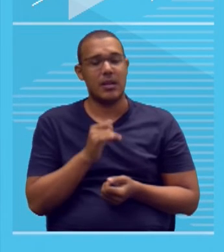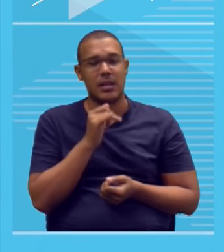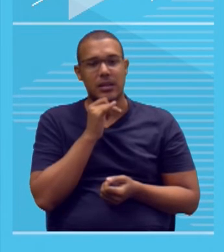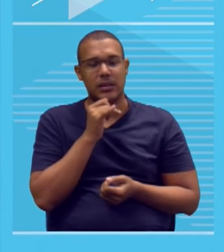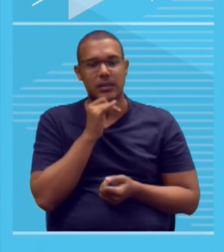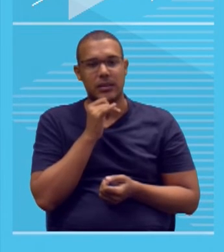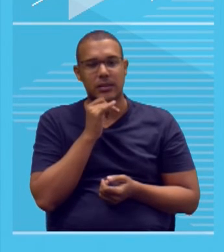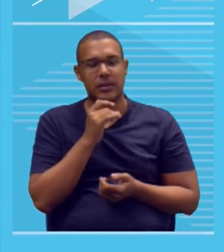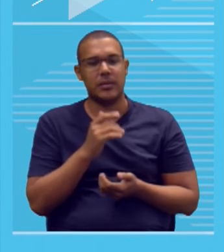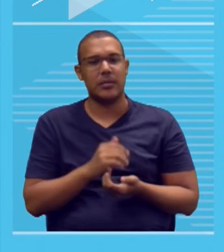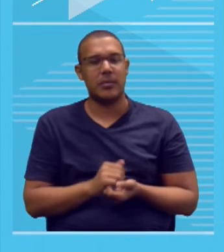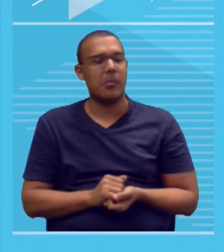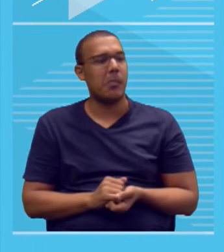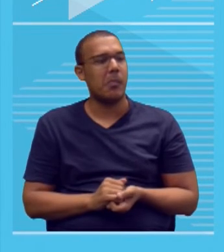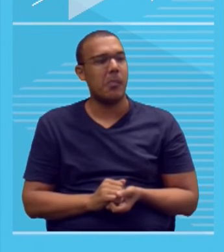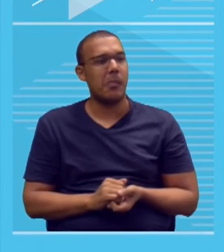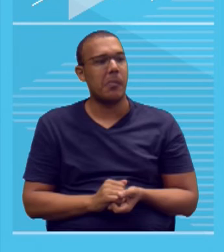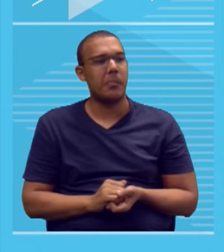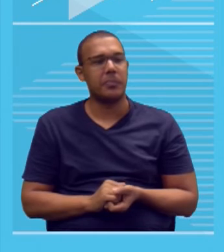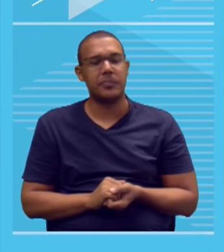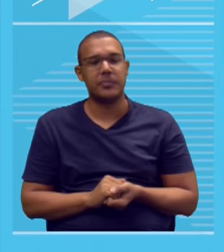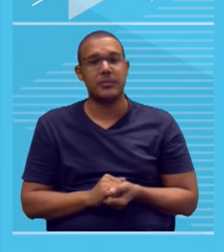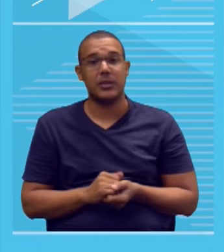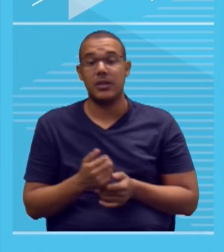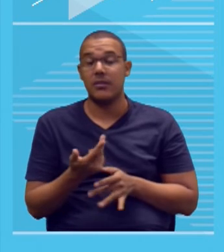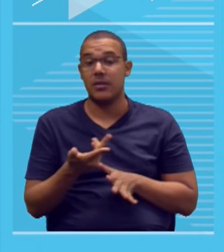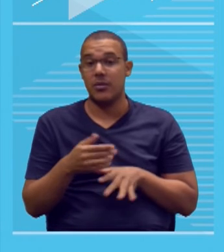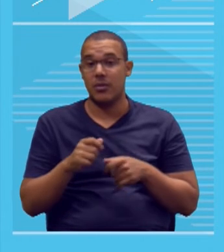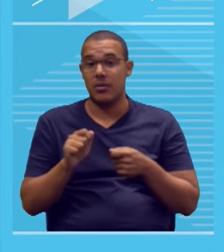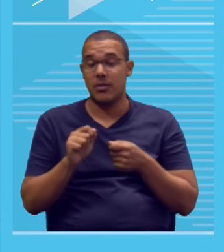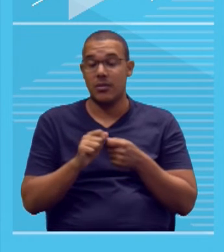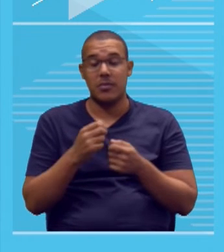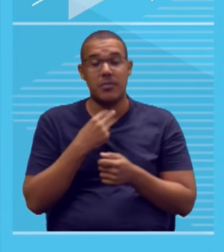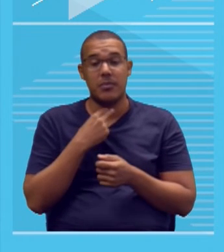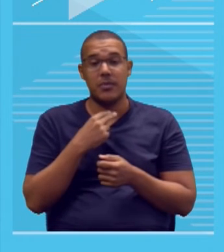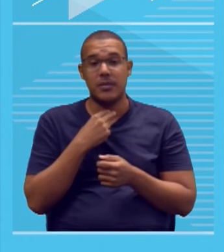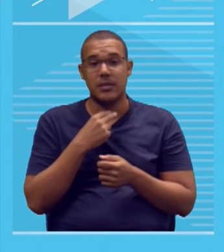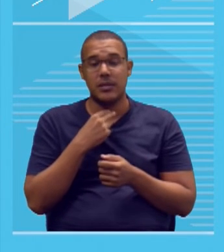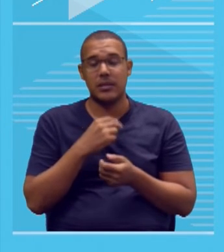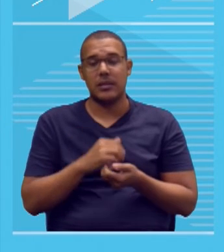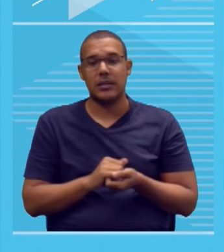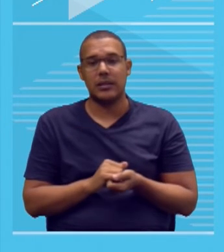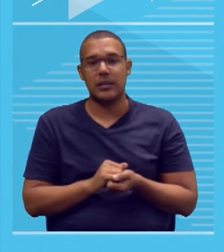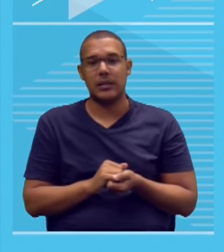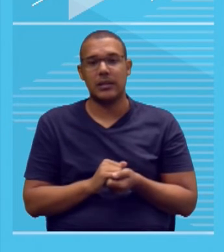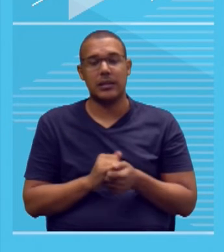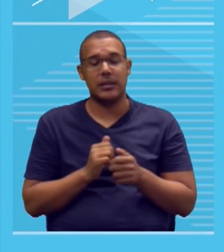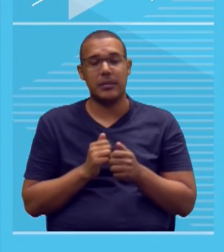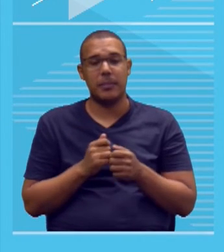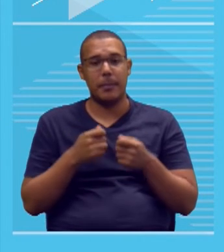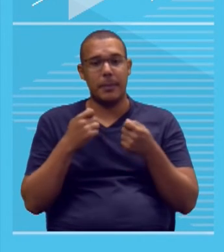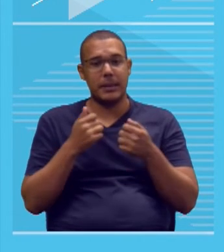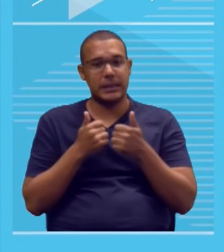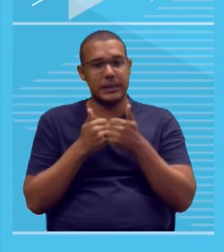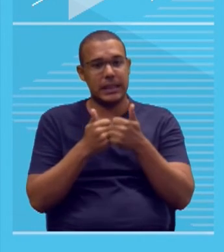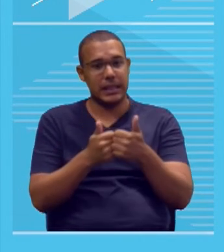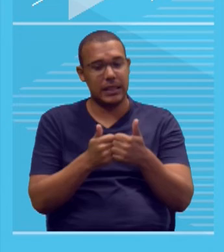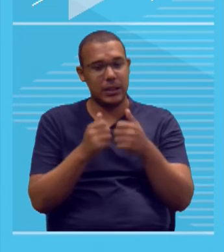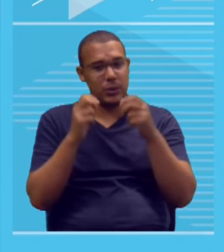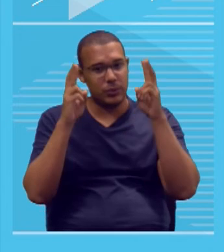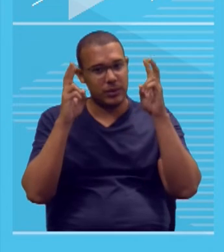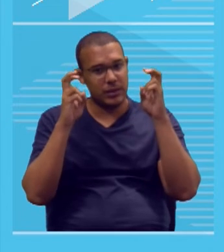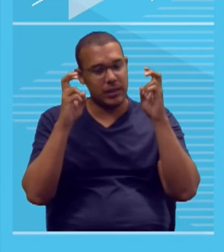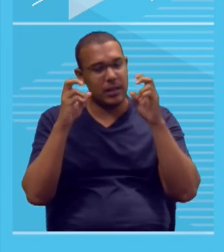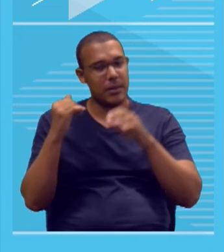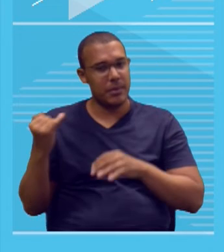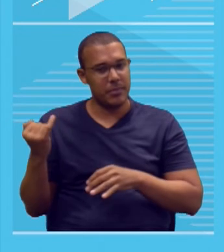controle de dados na internet. Uma coisa que você não pode fazer, em hipótese alguma, é fugir disso aí. Por isso, um exercício importante, e